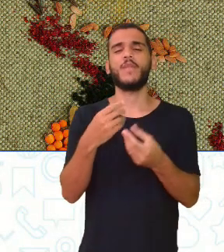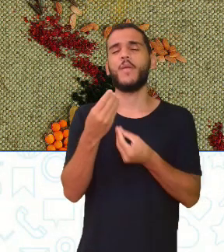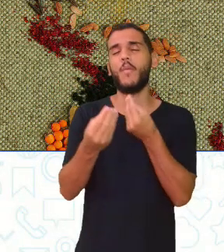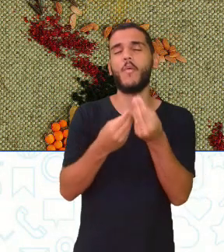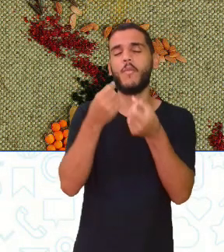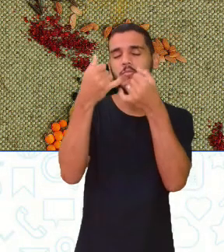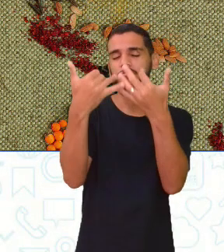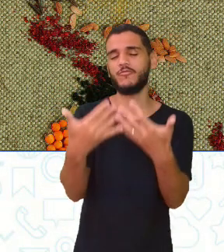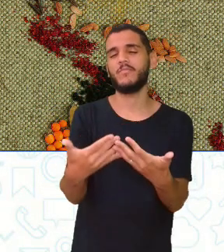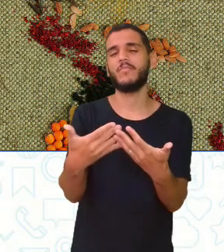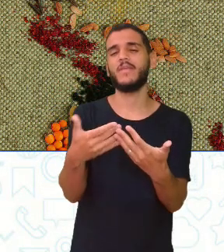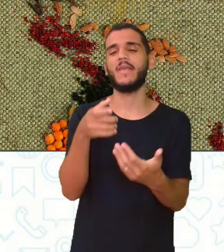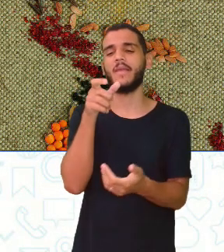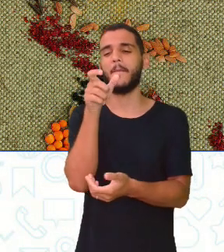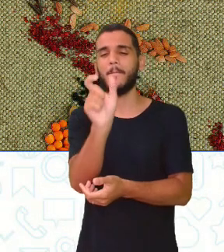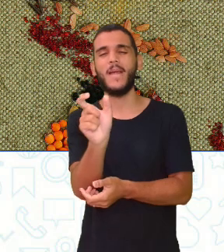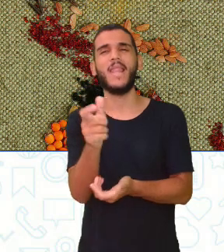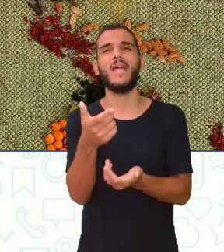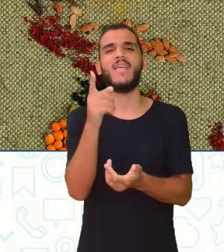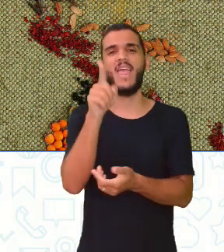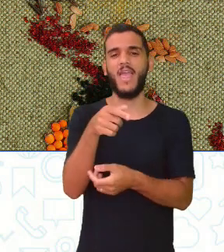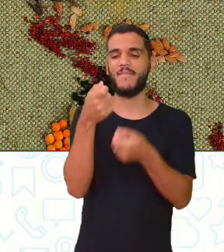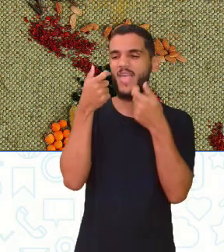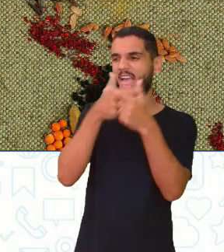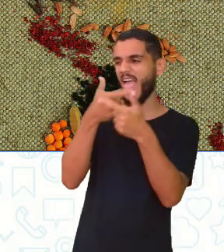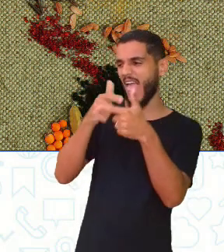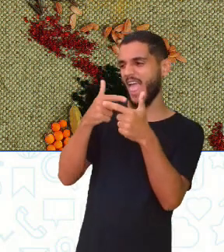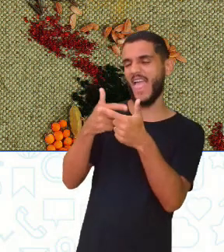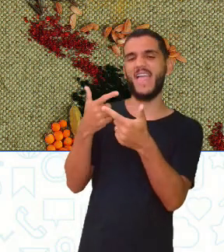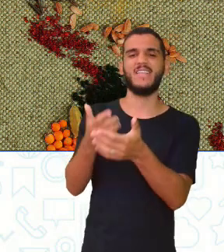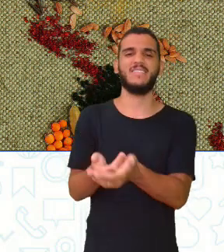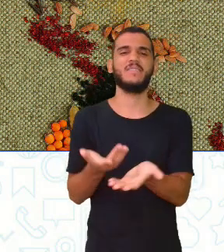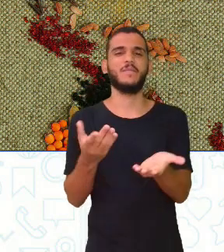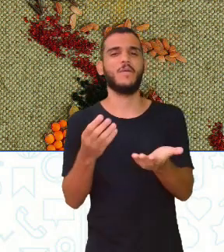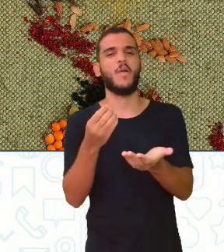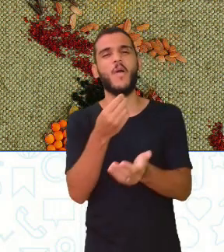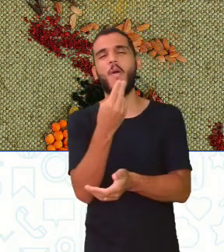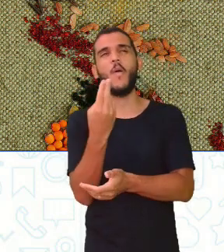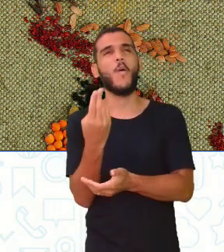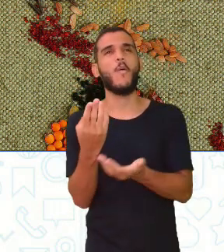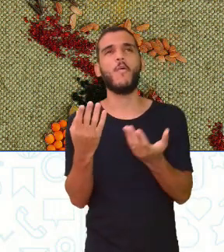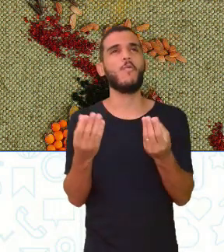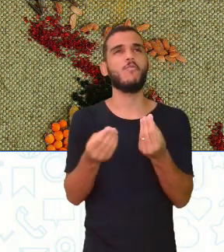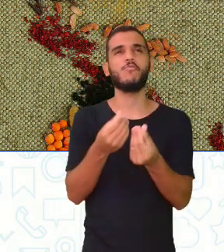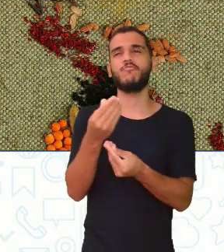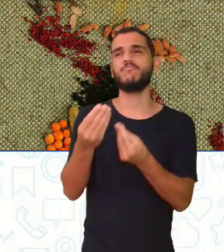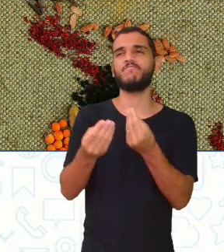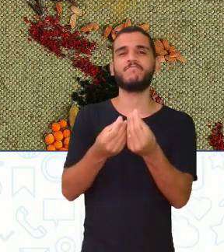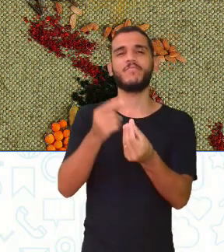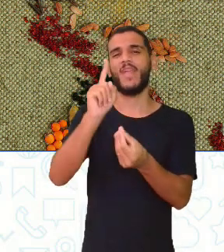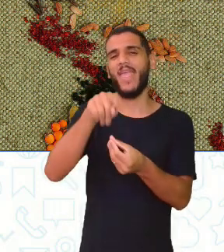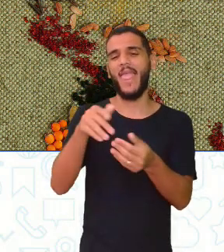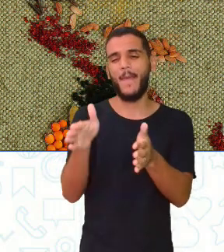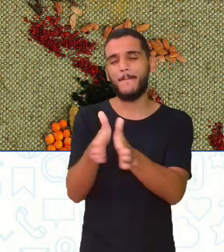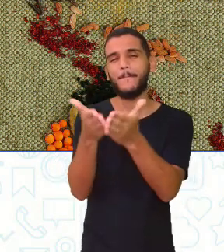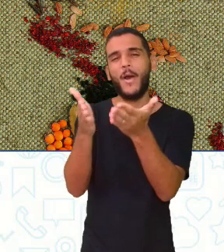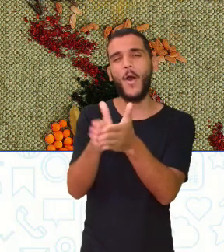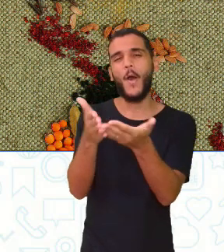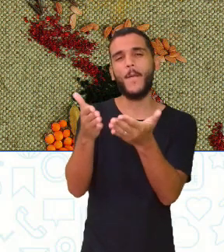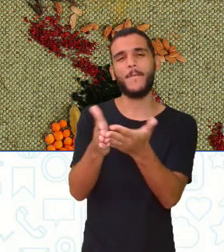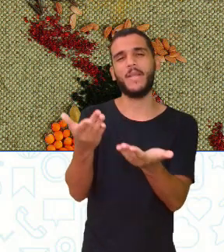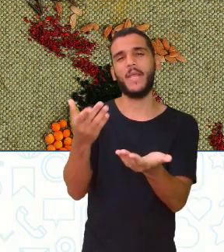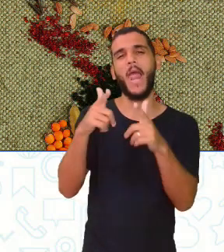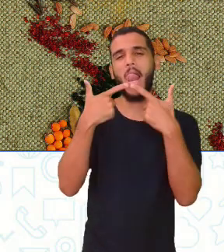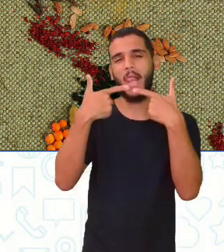palavras, soe quase engraçado, e soe como algo de menor prestígio em relação